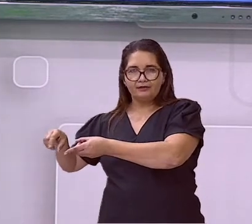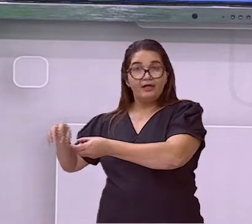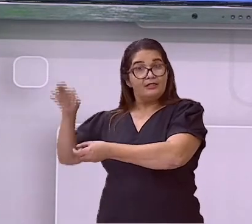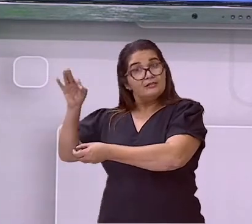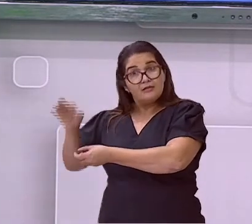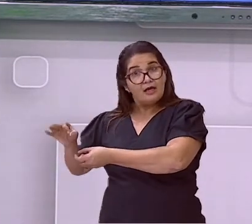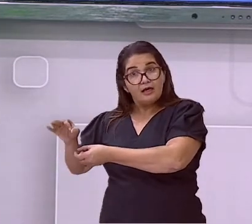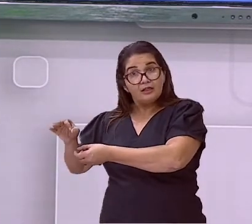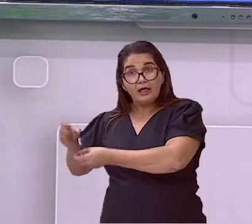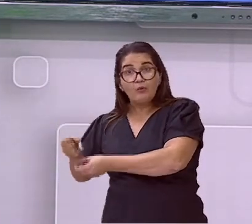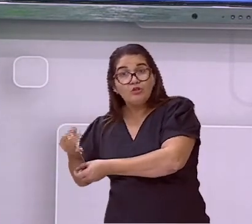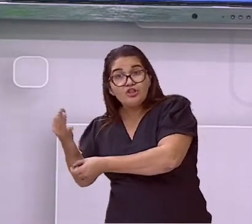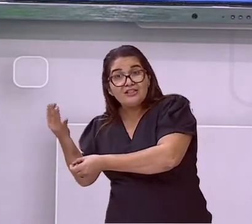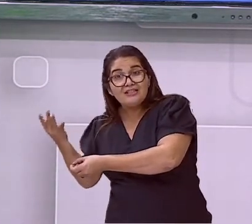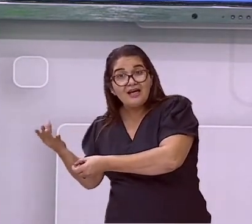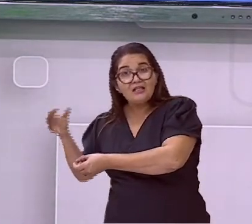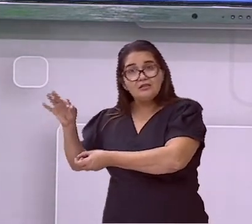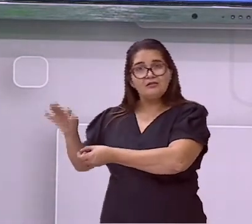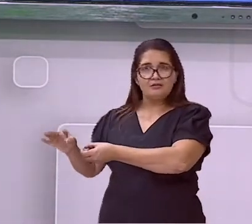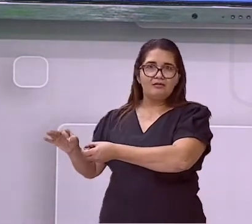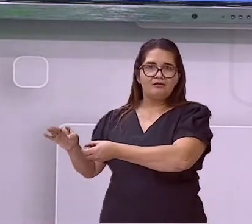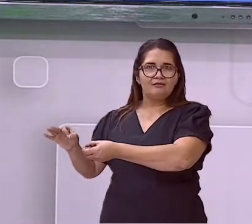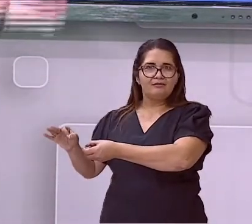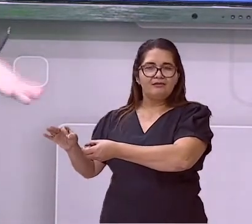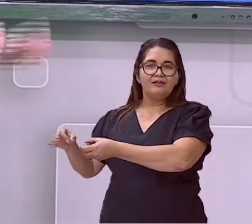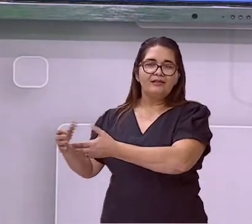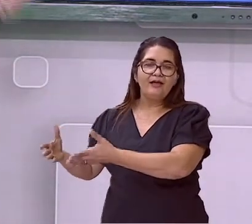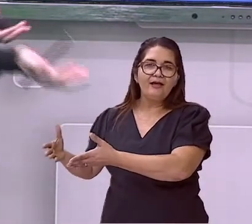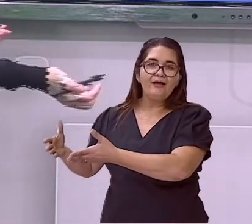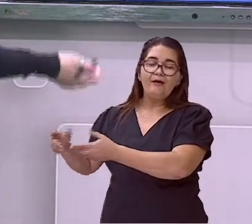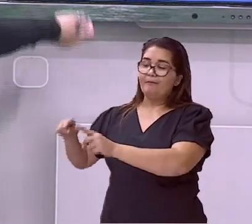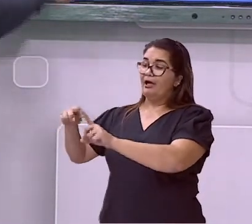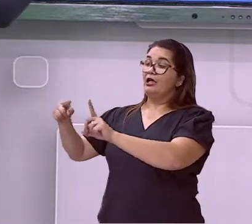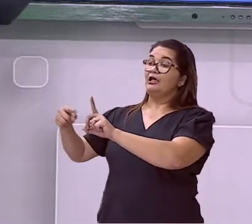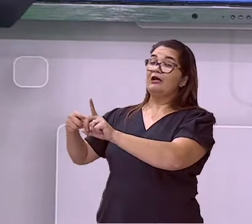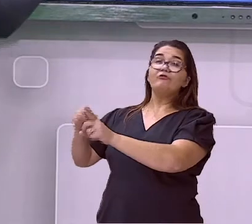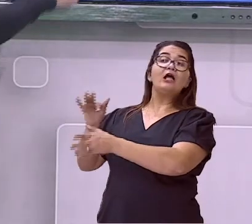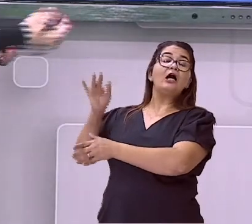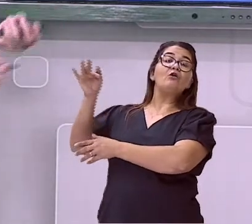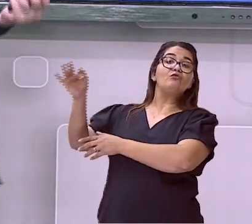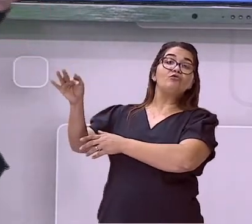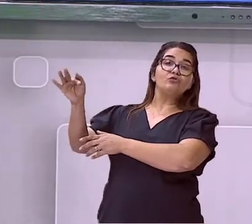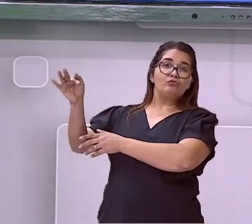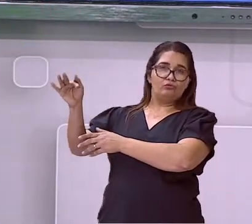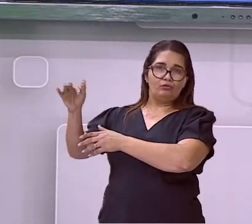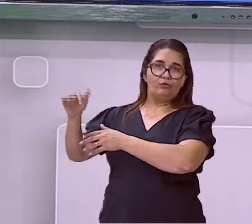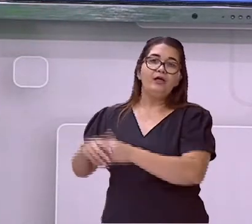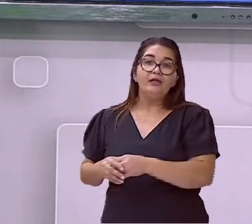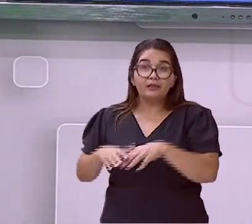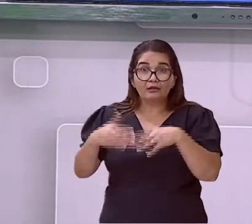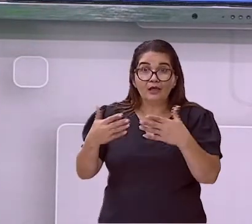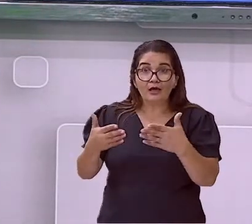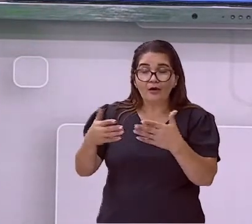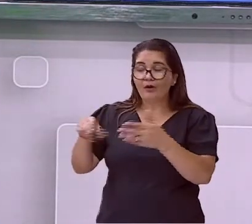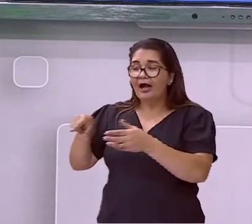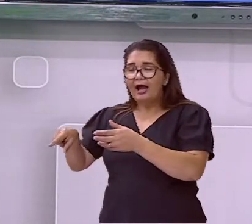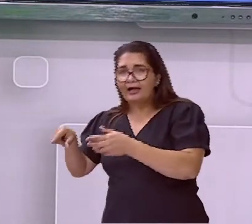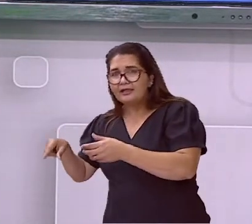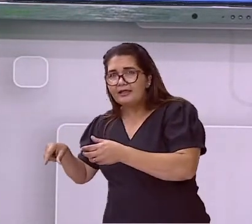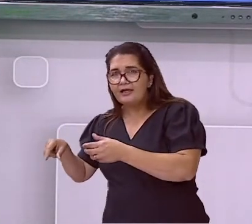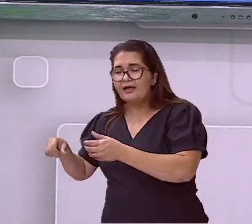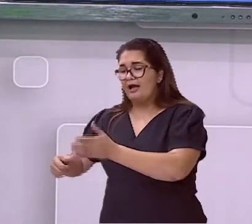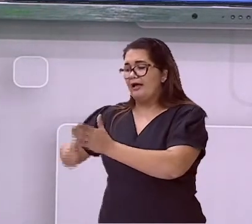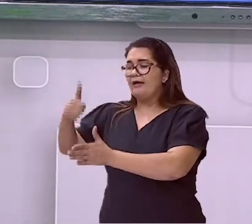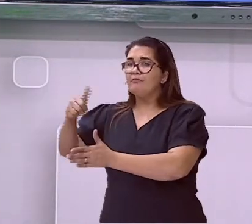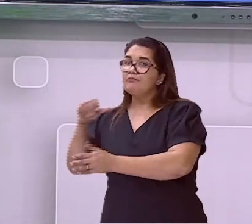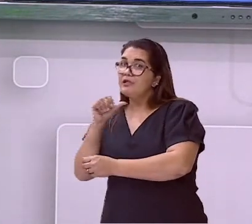Então, por isso, a menina, lá mais tarde, na velhice, ela vai... Como aqui ela teve a primeira menstruação e chamou